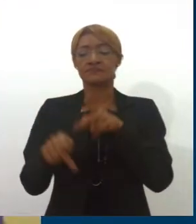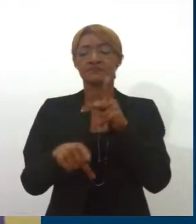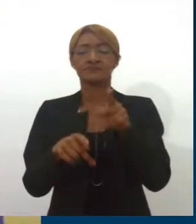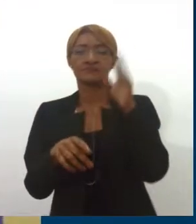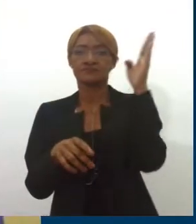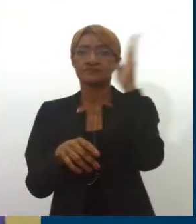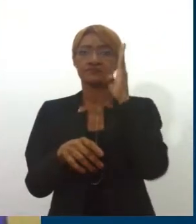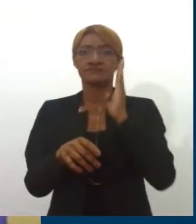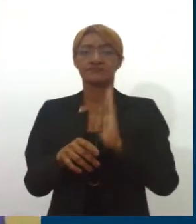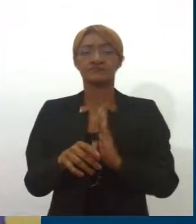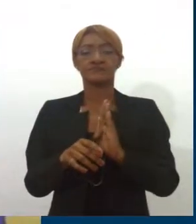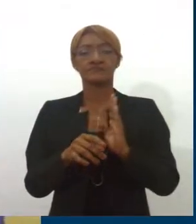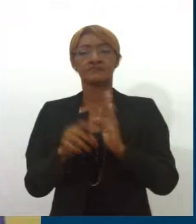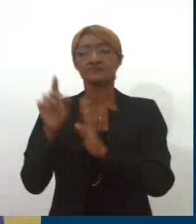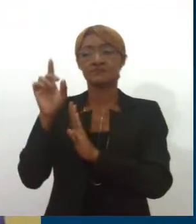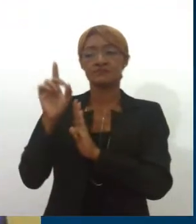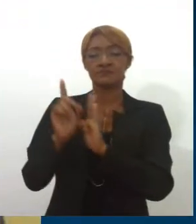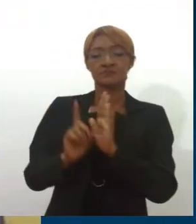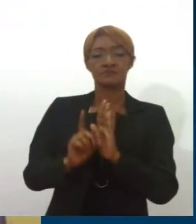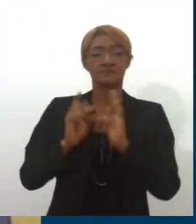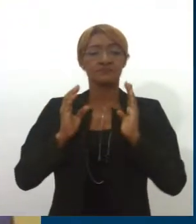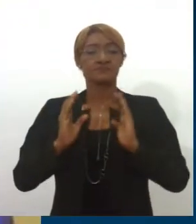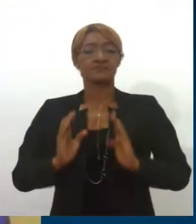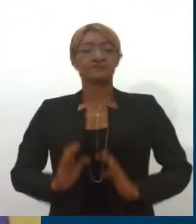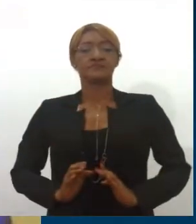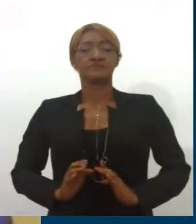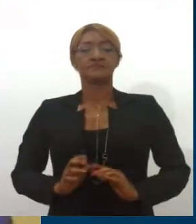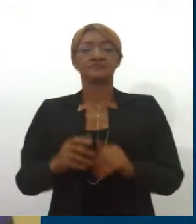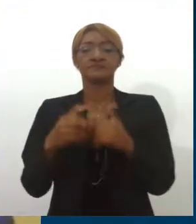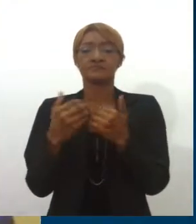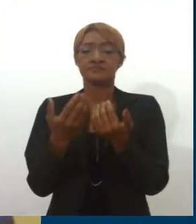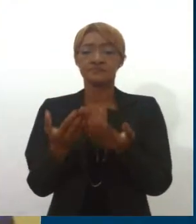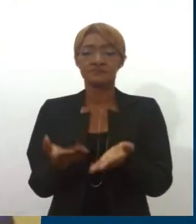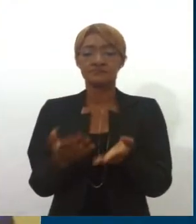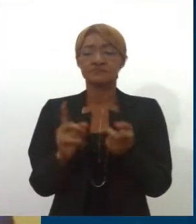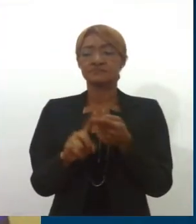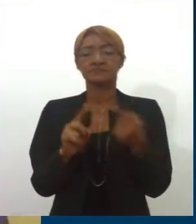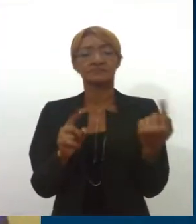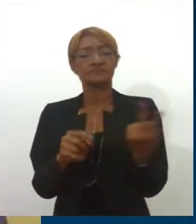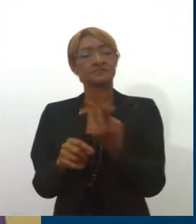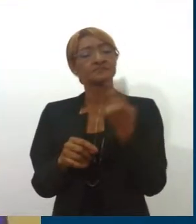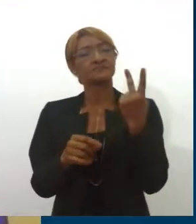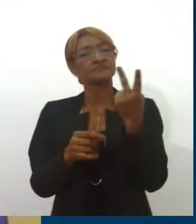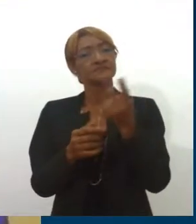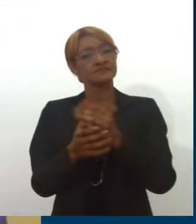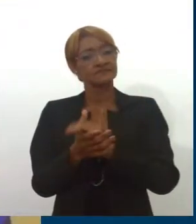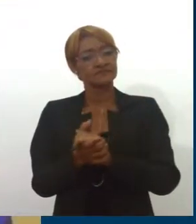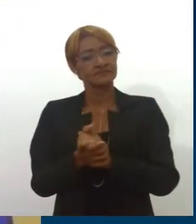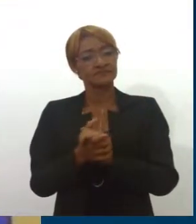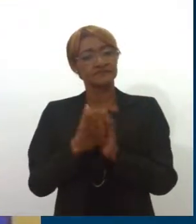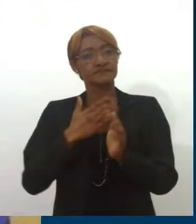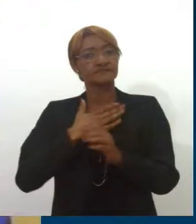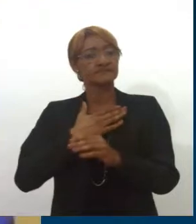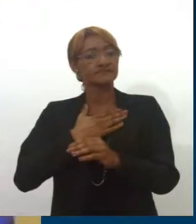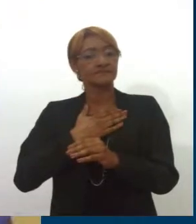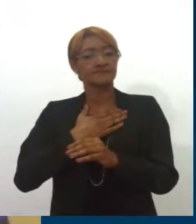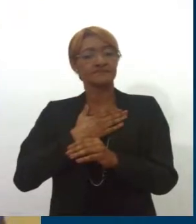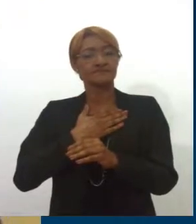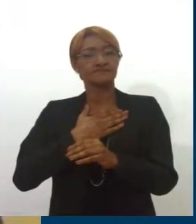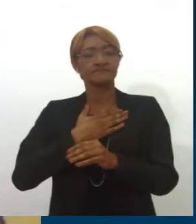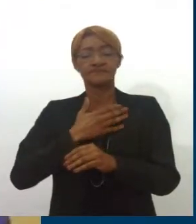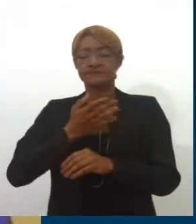direito do cidadão e da cidadã brasileira de conhecer e de valorizar. Para mim, o cordel, ele está em ascensão,